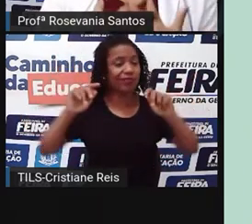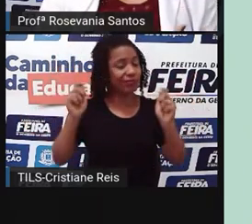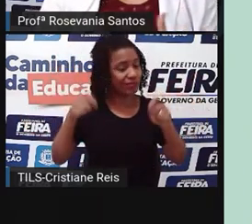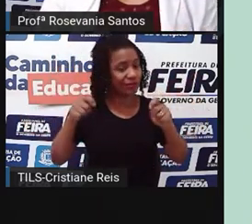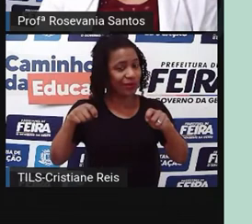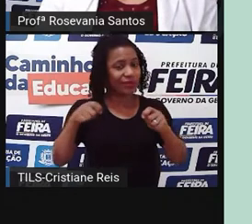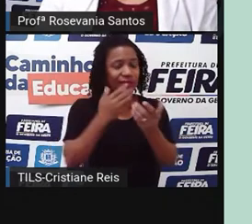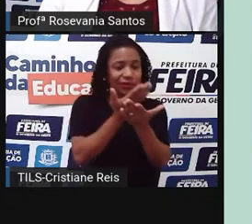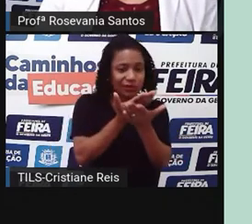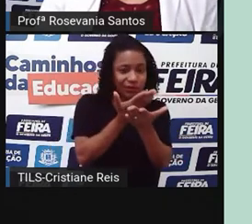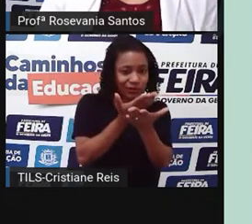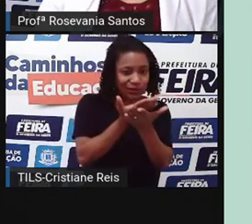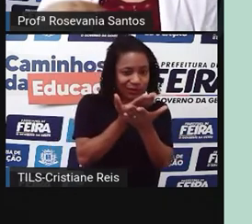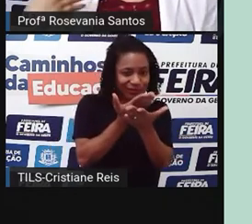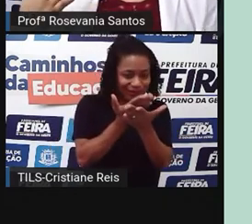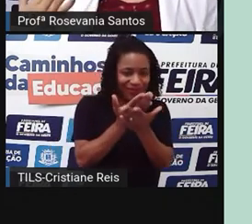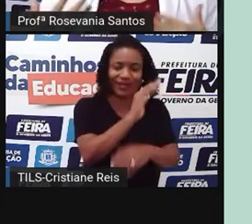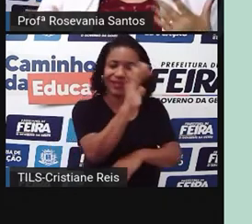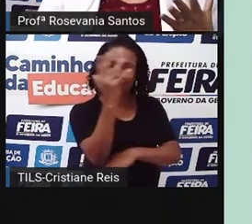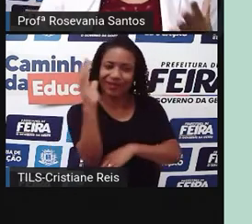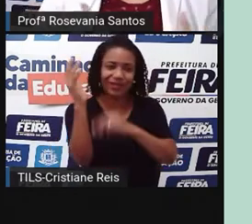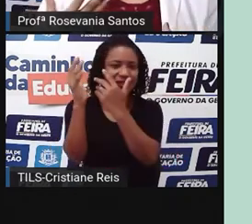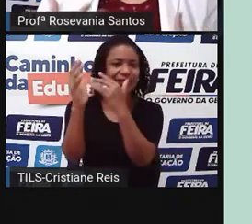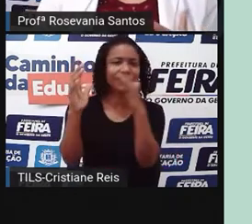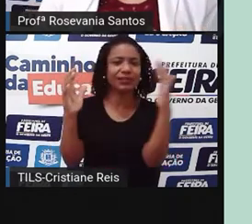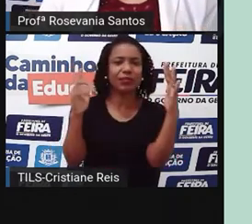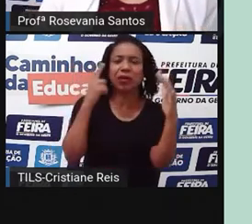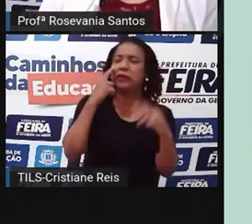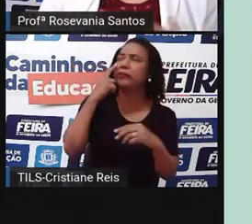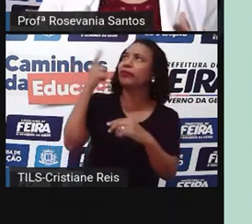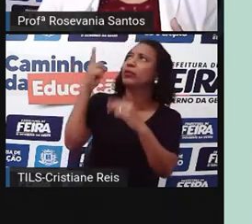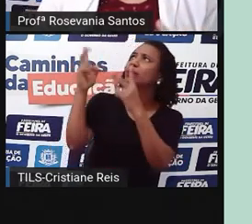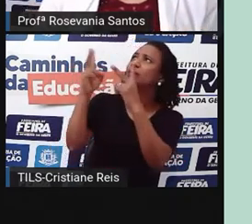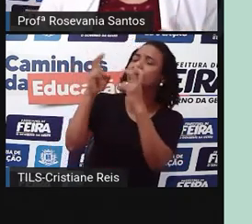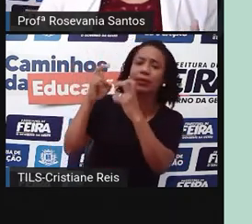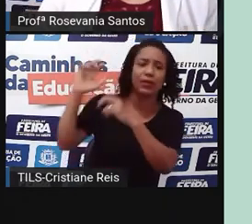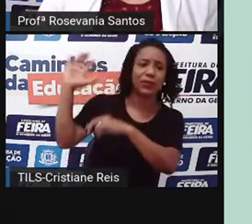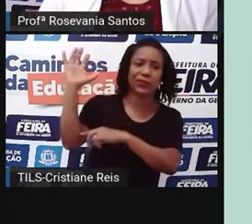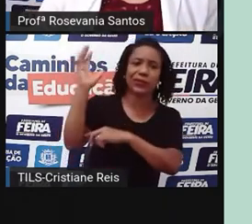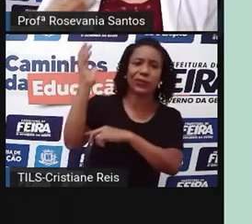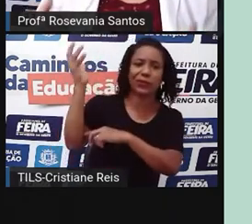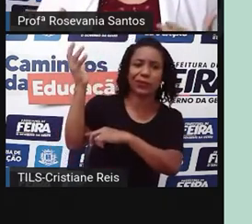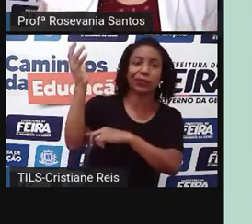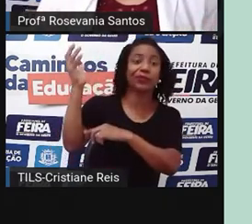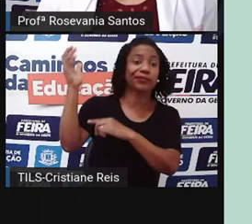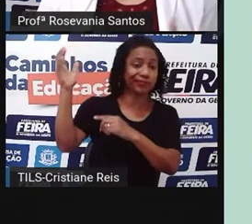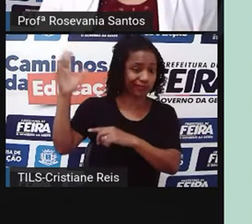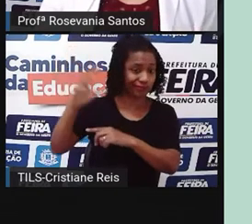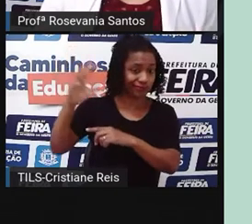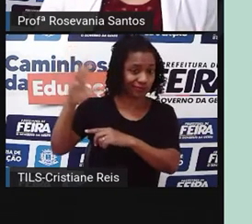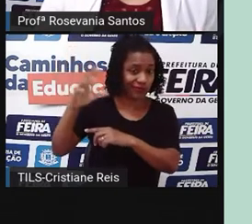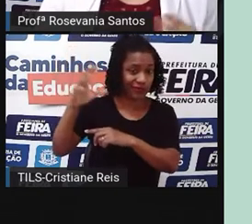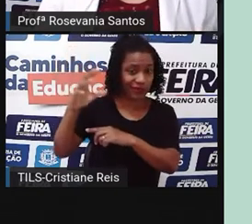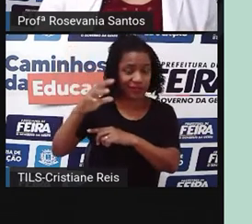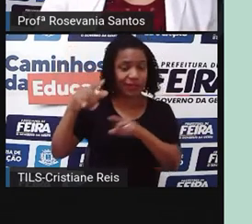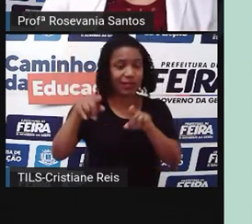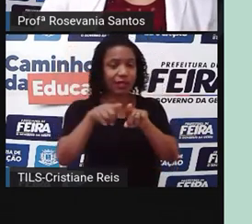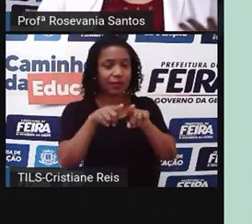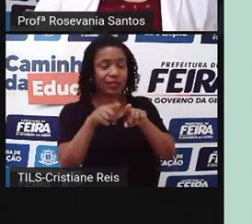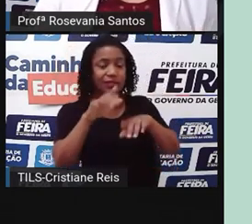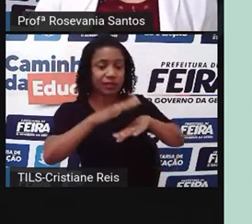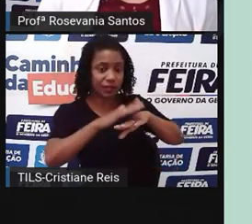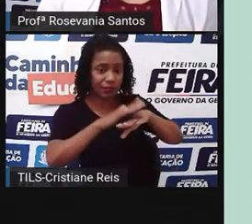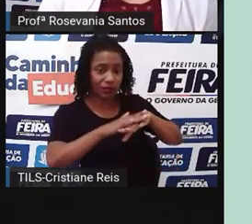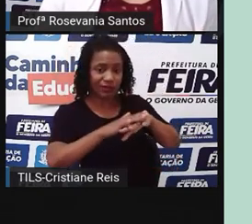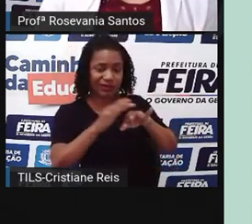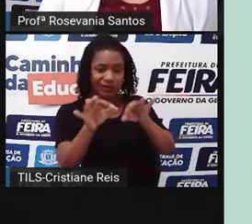acontecem interligadas. Então, se você está degradando ali muito aquele solo, vai interferir, né, no tipo de vegetação